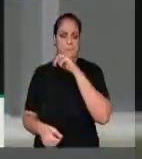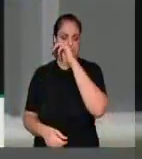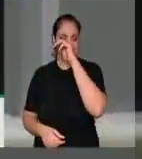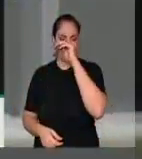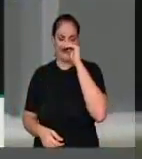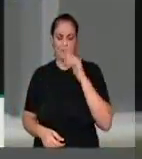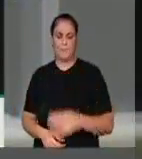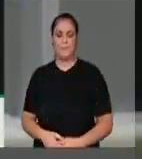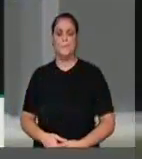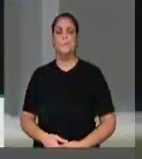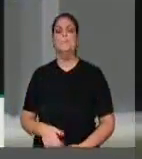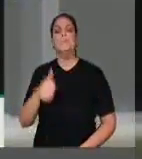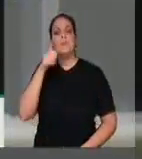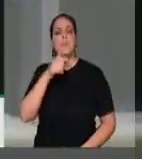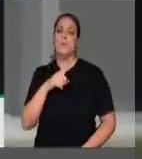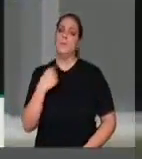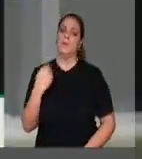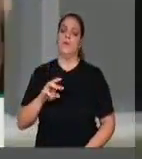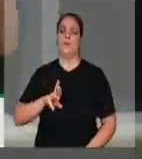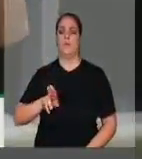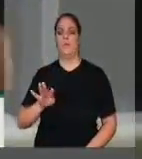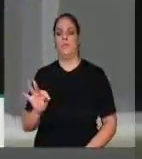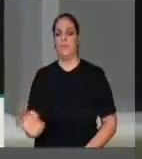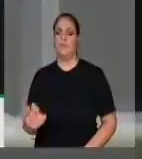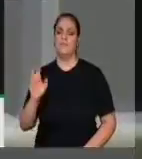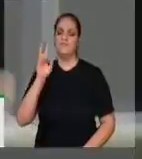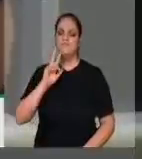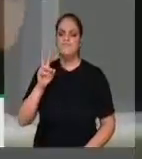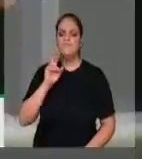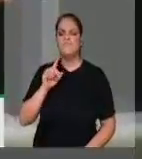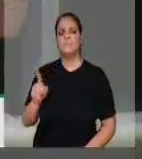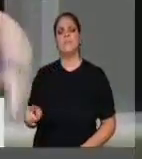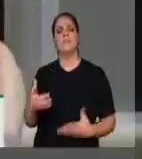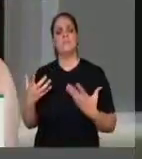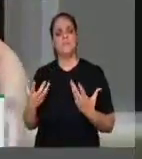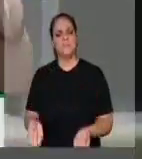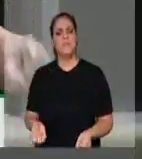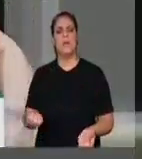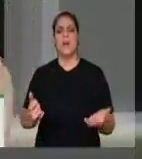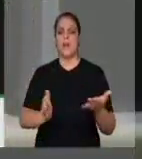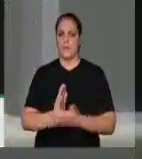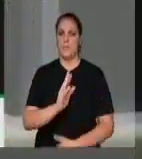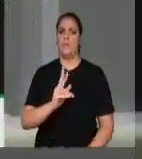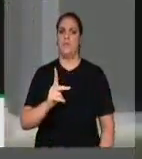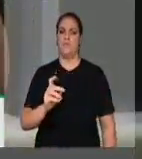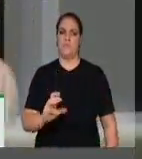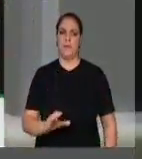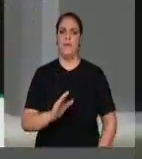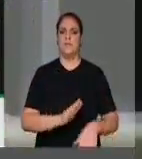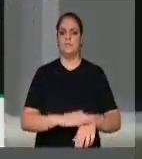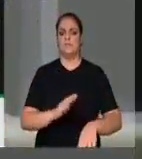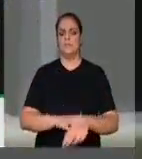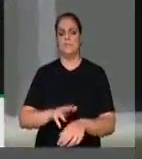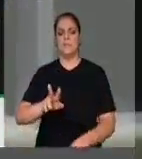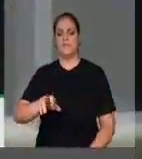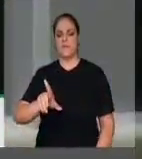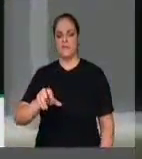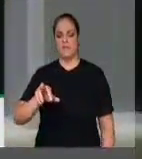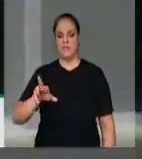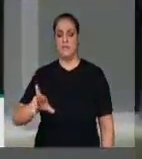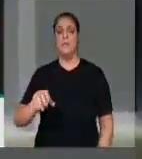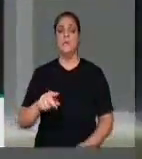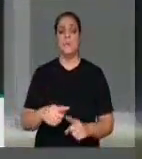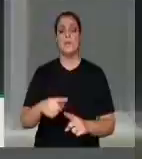homenagem à querida Ruth, vamos aprovar a PEC do companheiro Valteni Pereira, que institui o piso